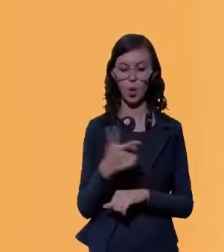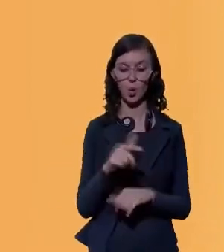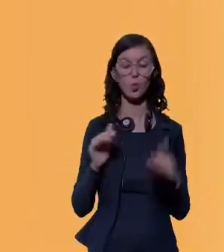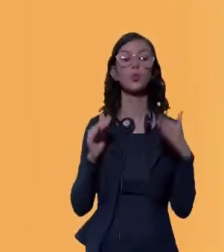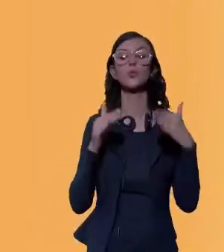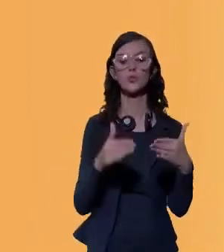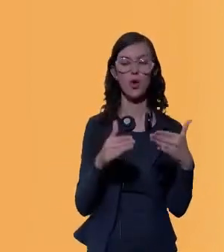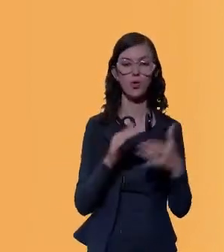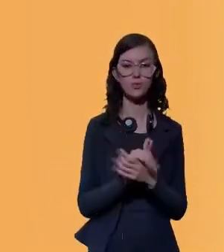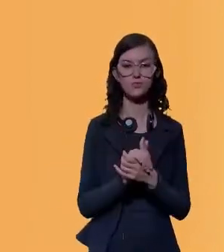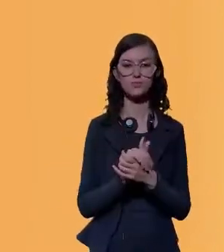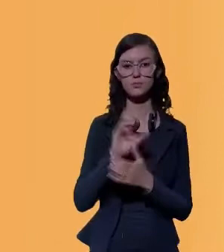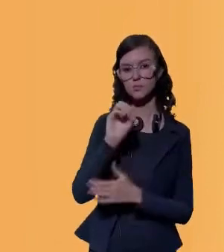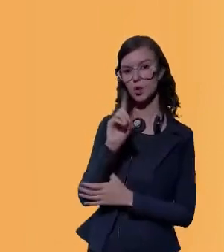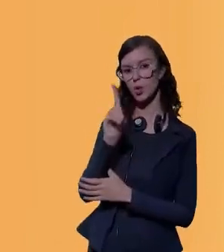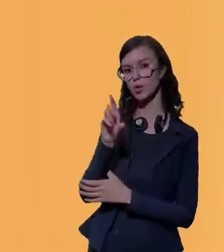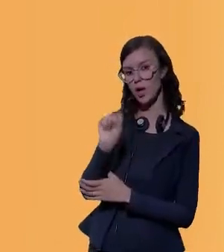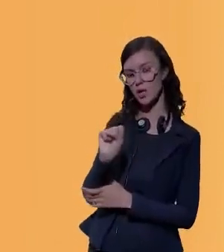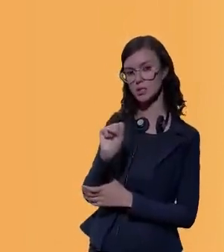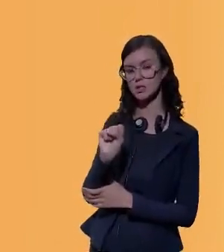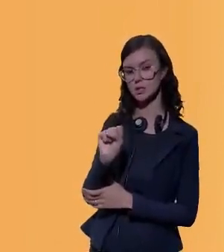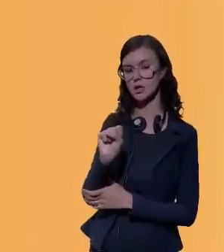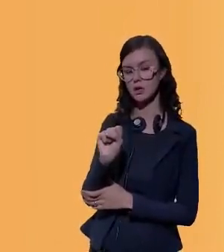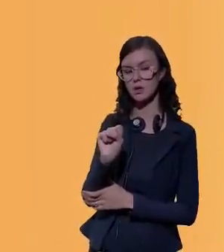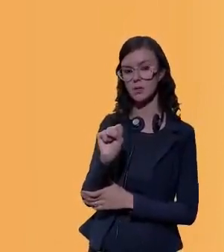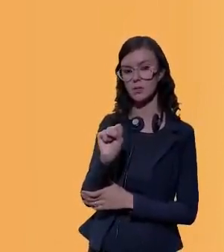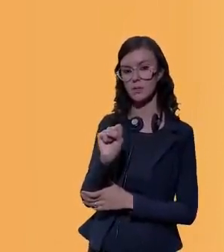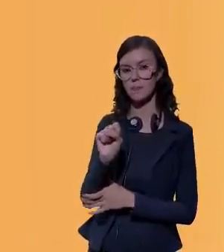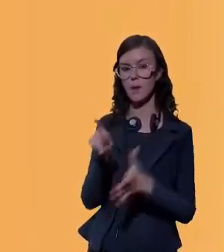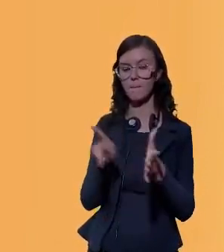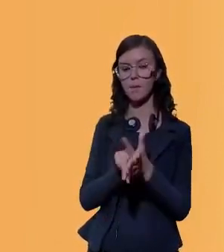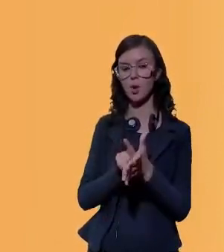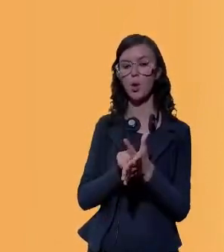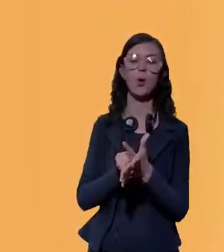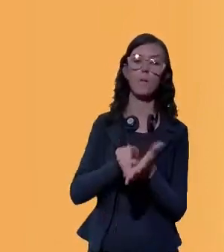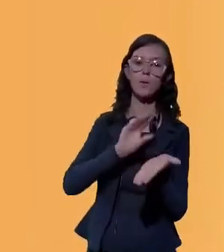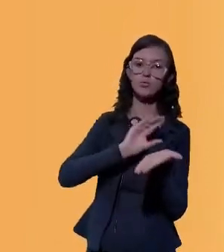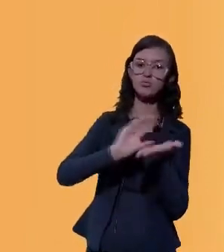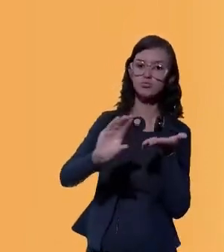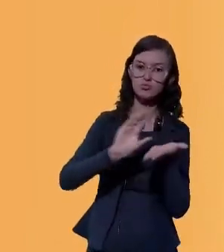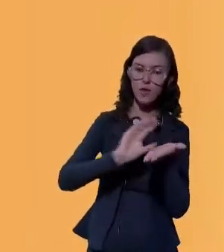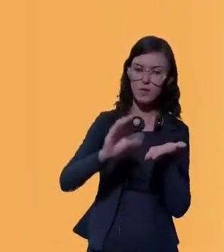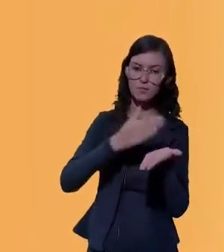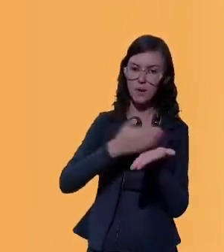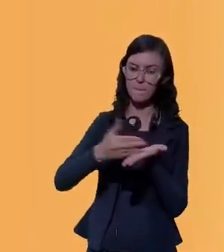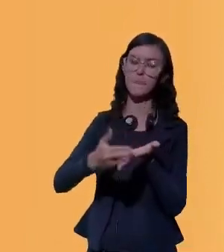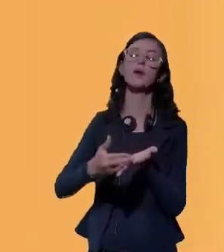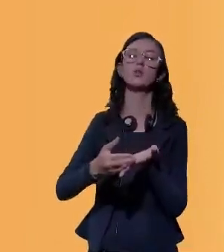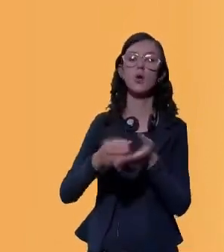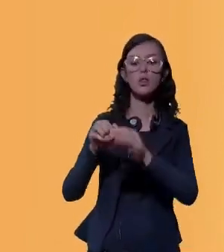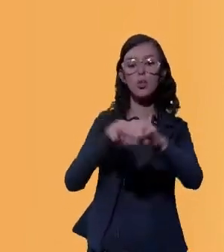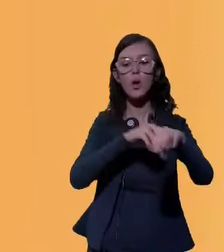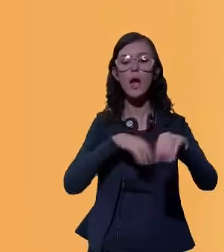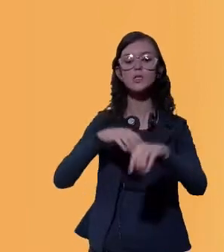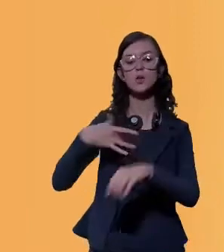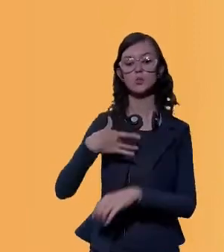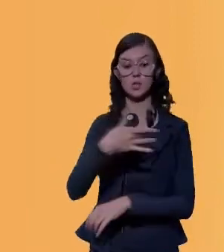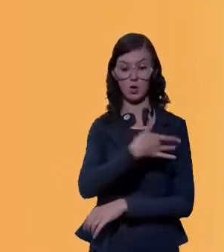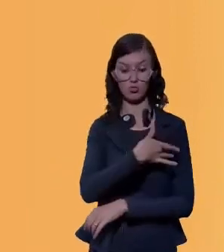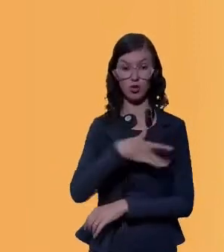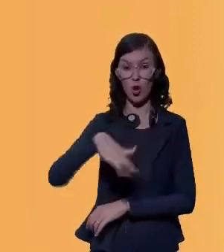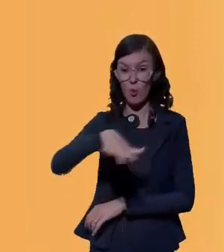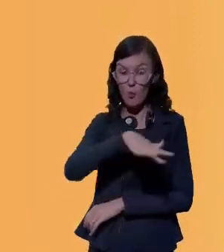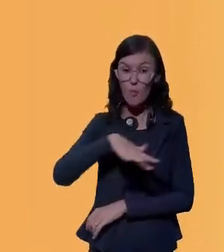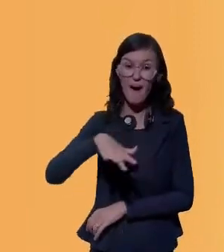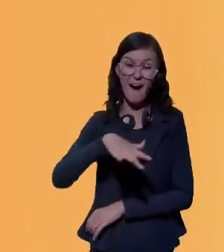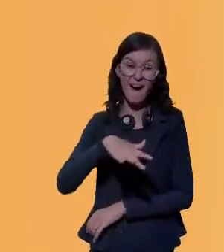relacionados às ODS, trata-se justamente do financiamento à educação e à saúde. Atuamos numa região extremamente